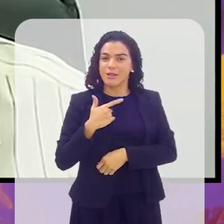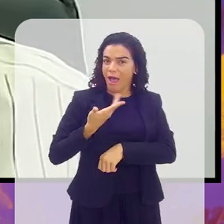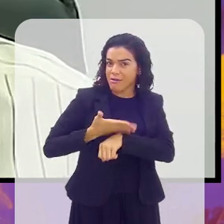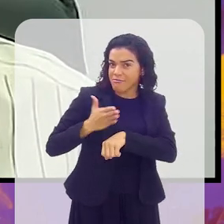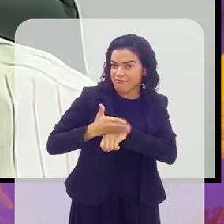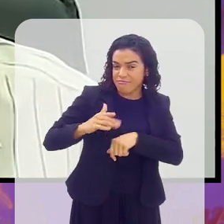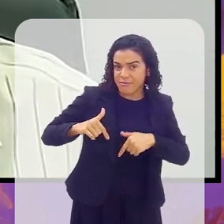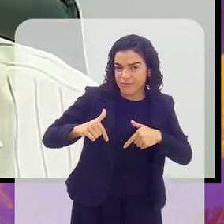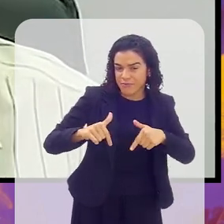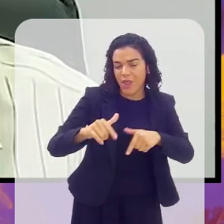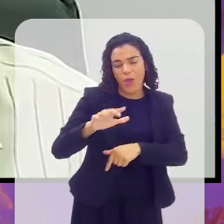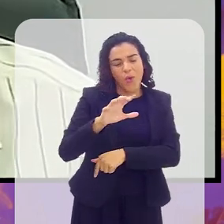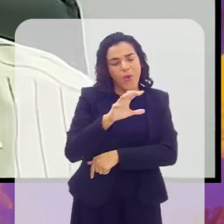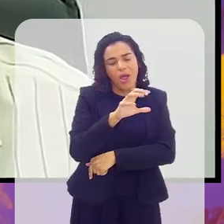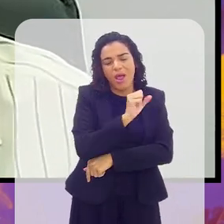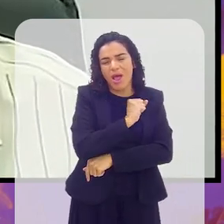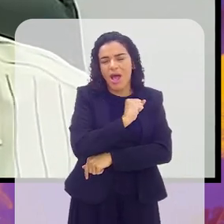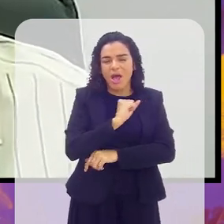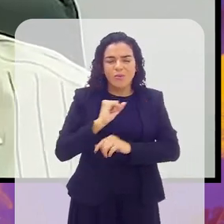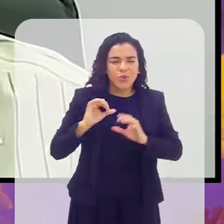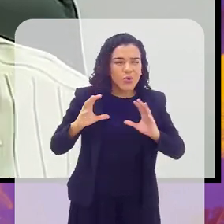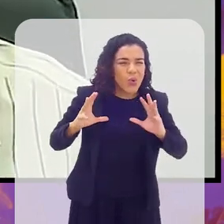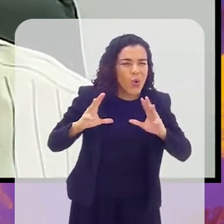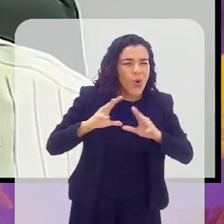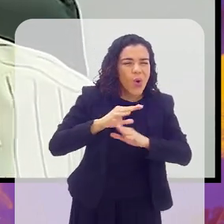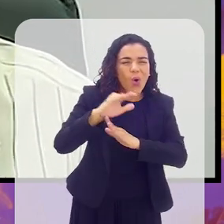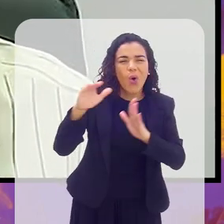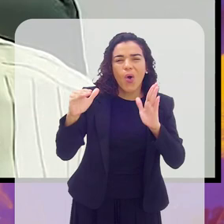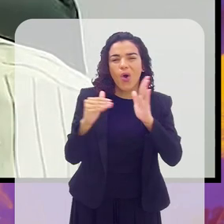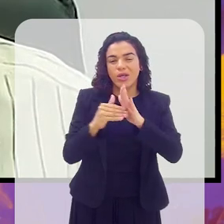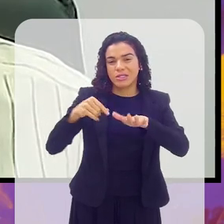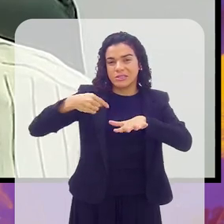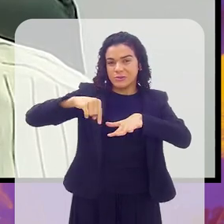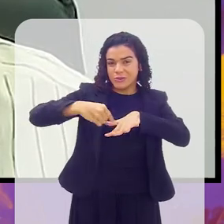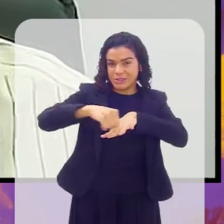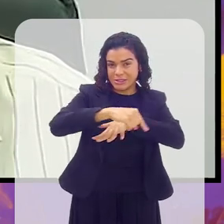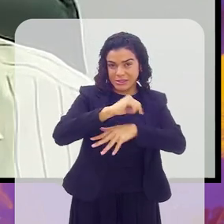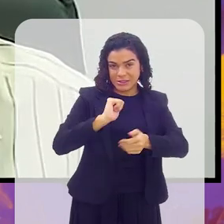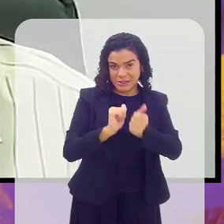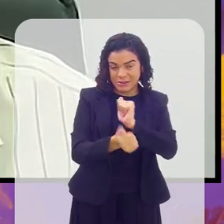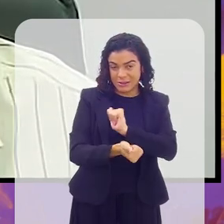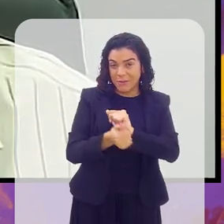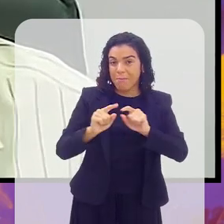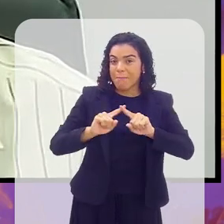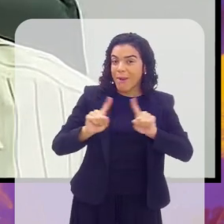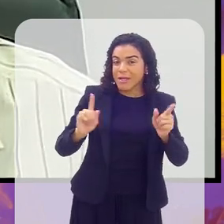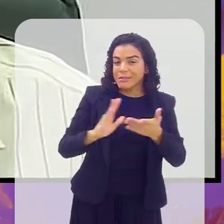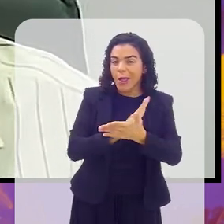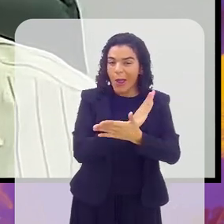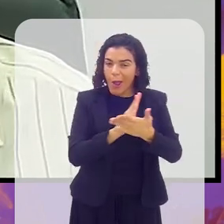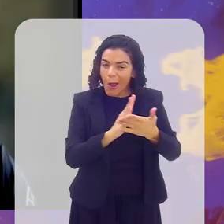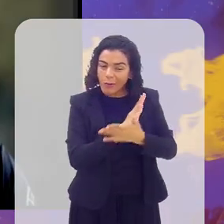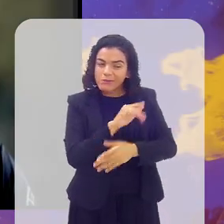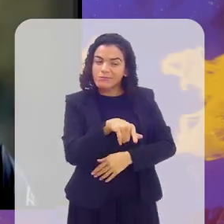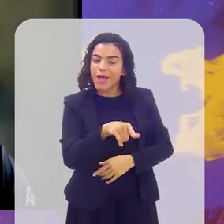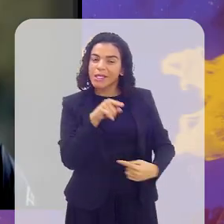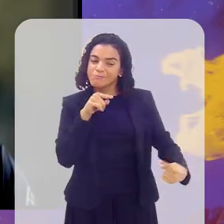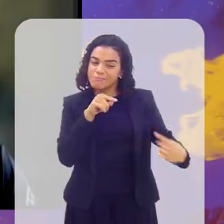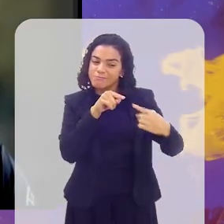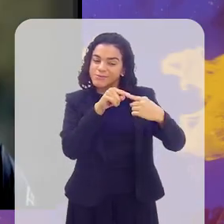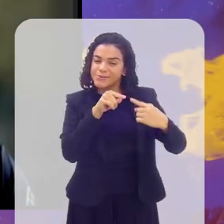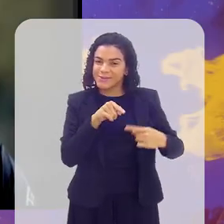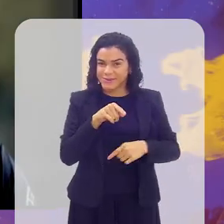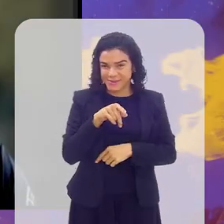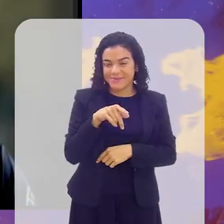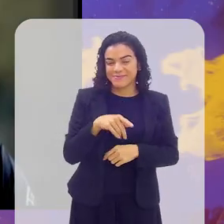Então, sou fã de todos os esportes, mas principalmente aqueles que são mais acessíveis à nossa